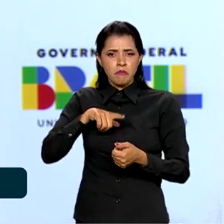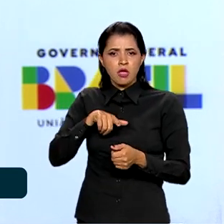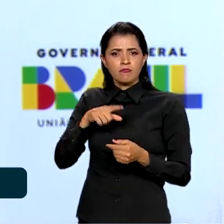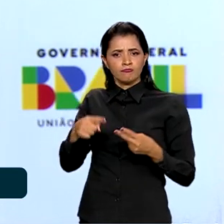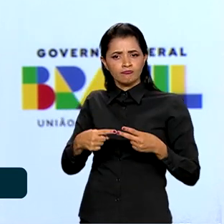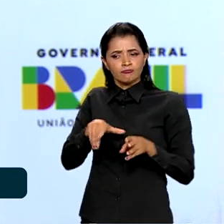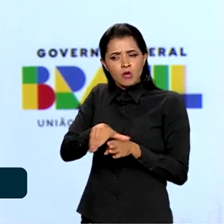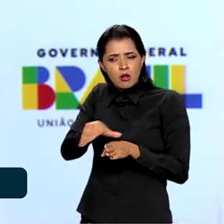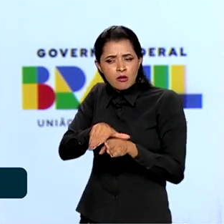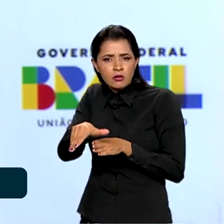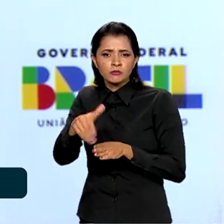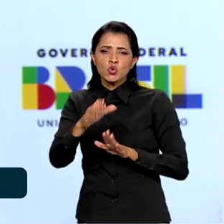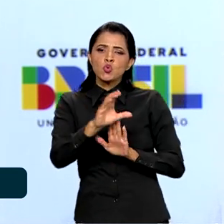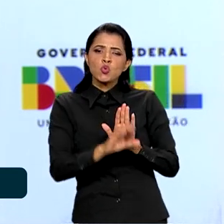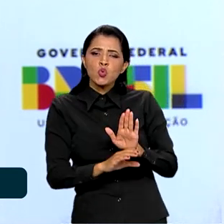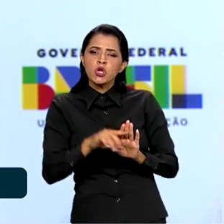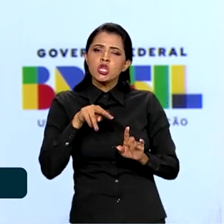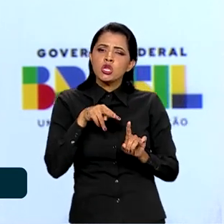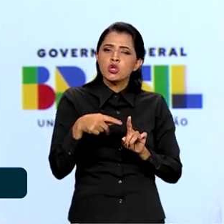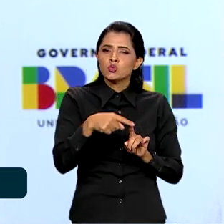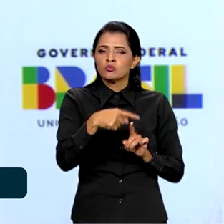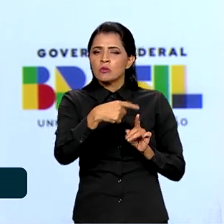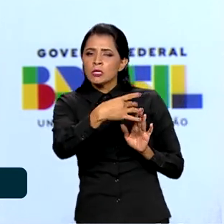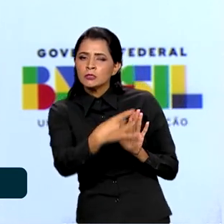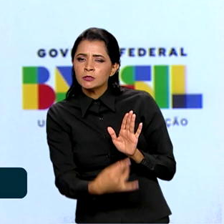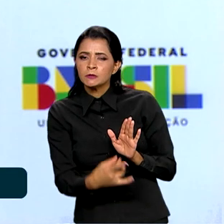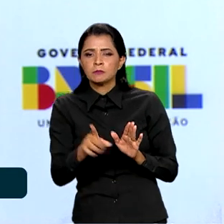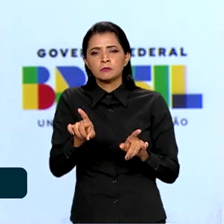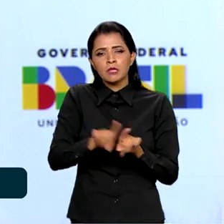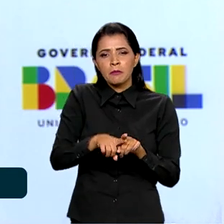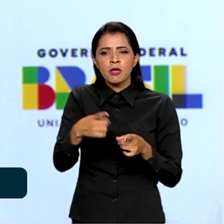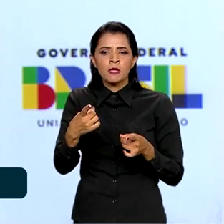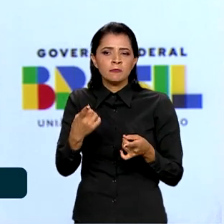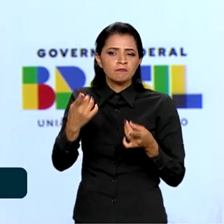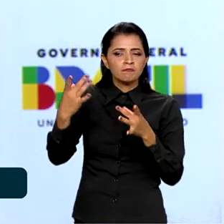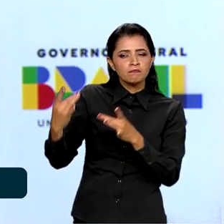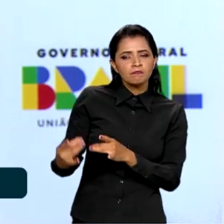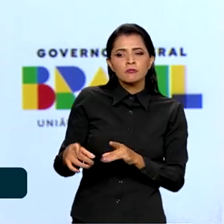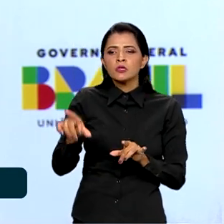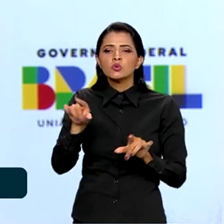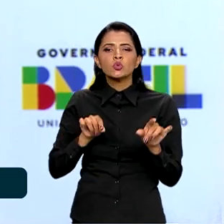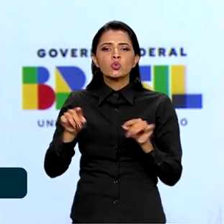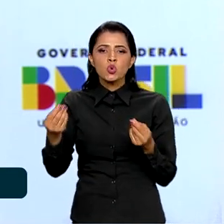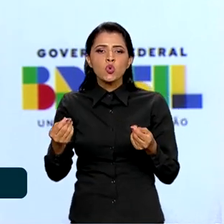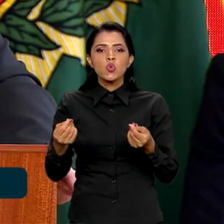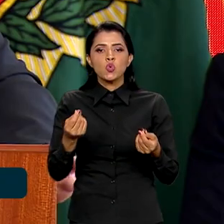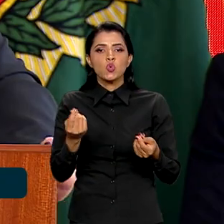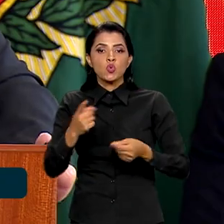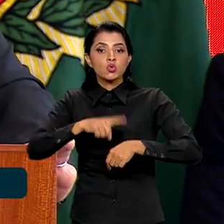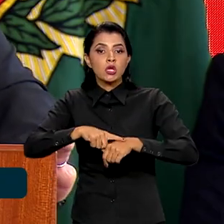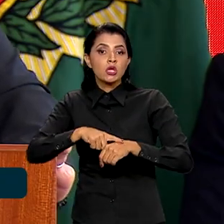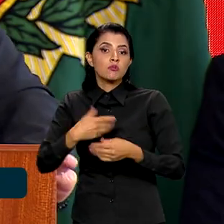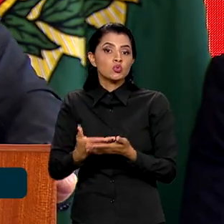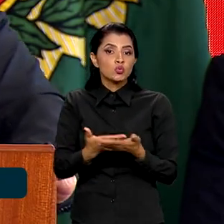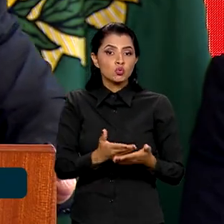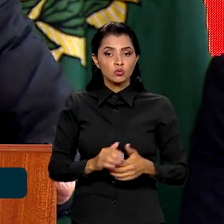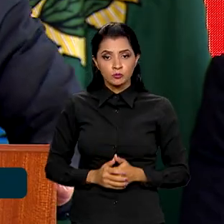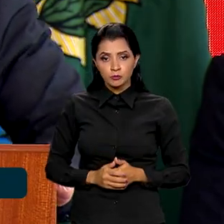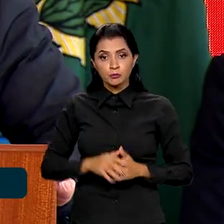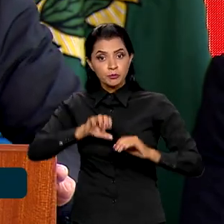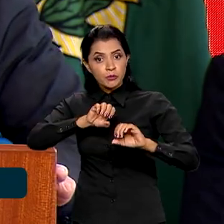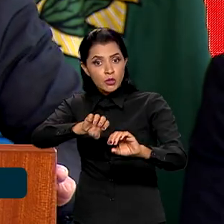de vista curricular, do ponto de vista da definição da carga horária. A educação,